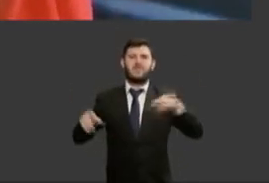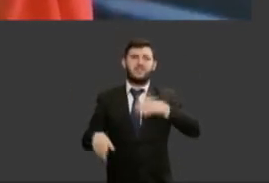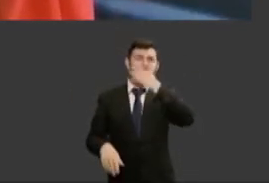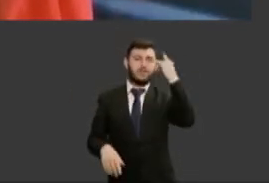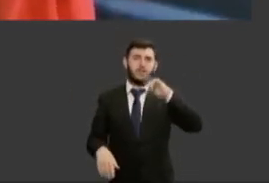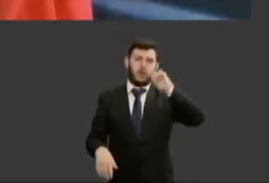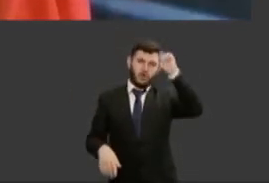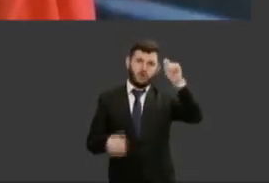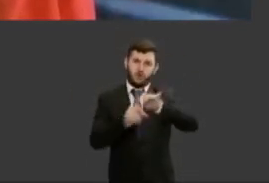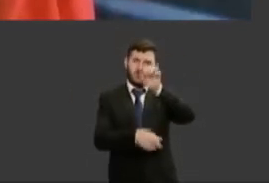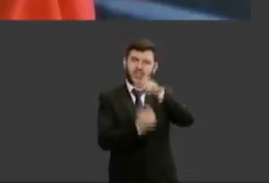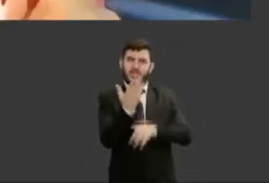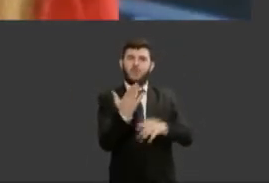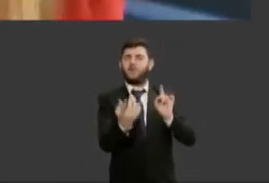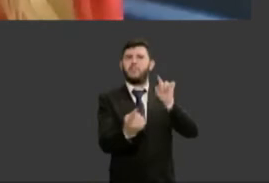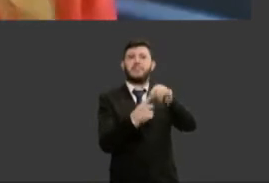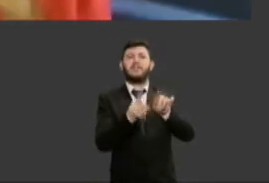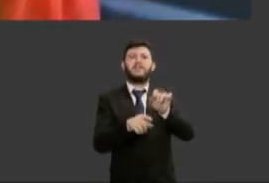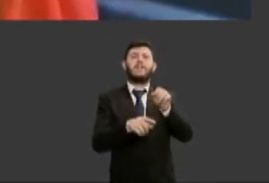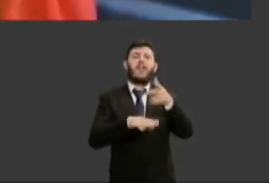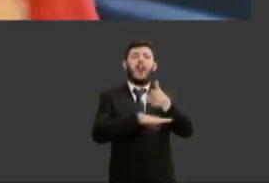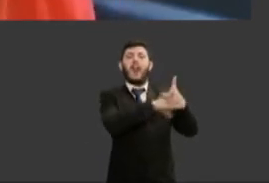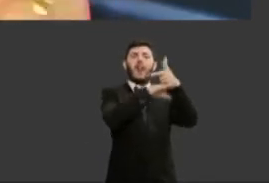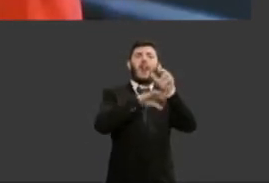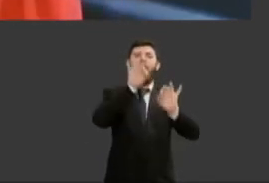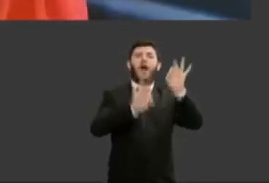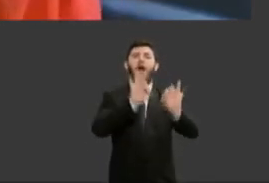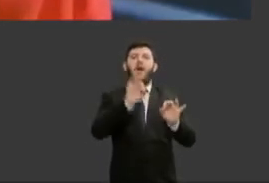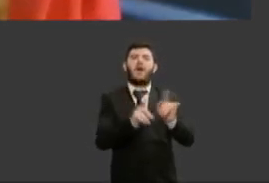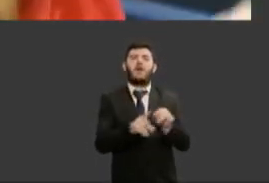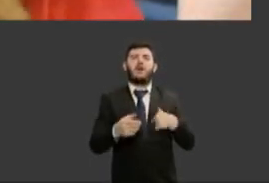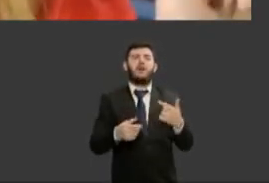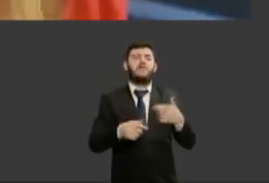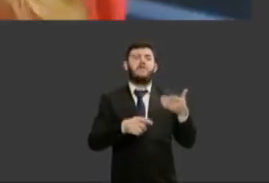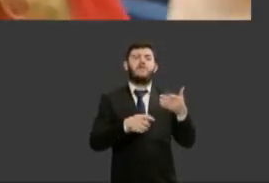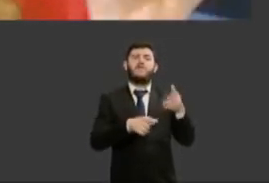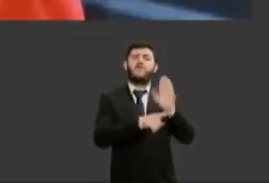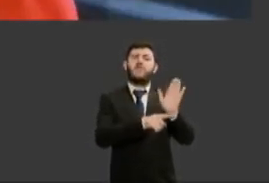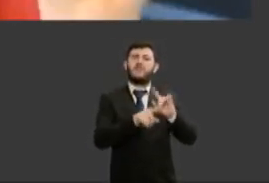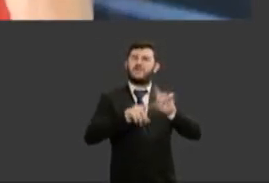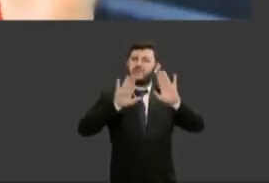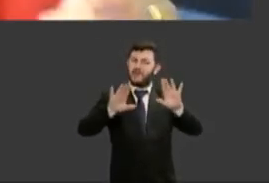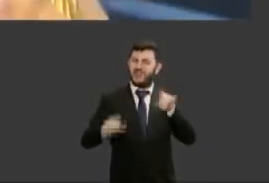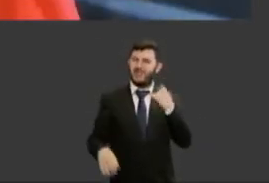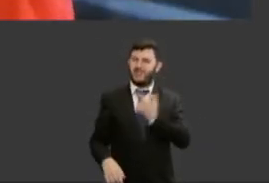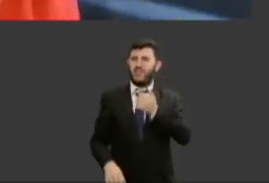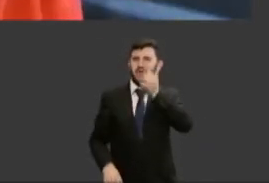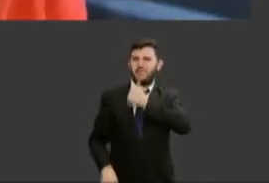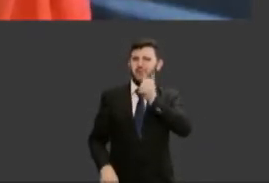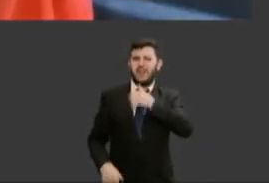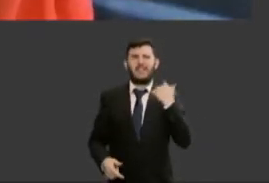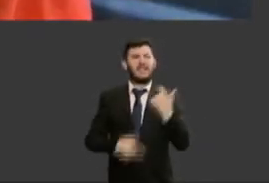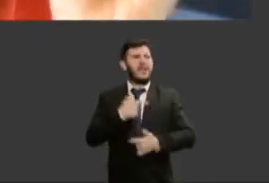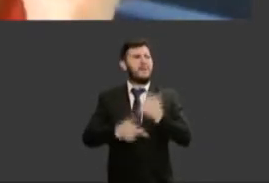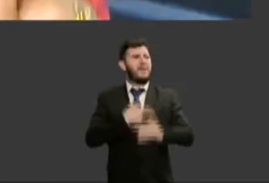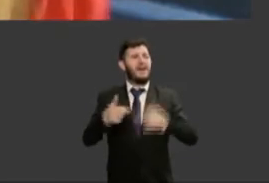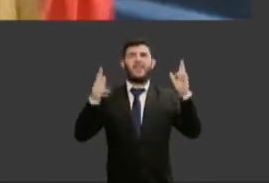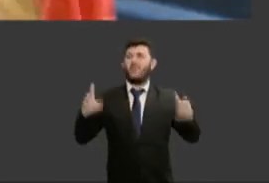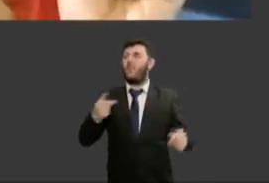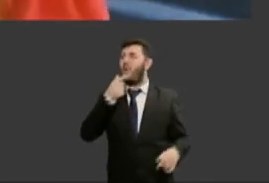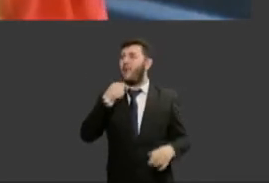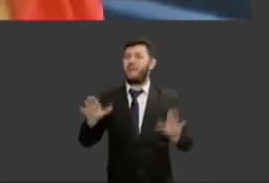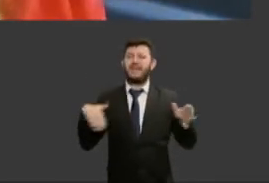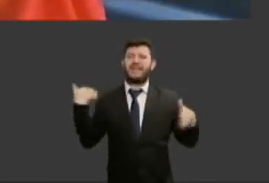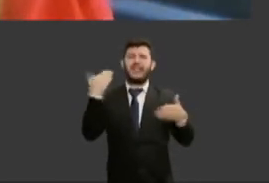de bilheteria é dizer portanto que infelizmente nós mulheres exercendo os mesmos papéis que os homens ainda